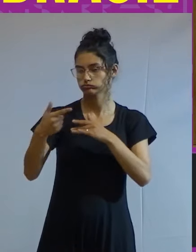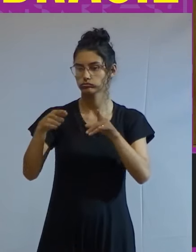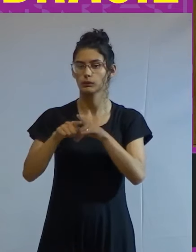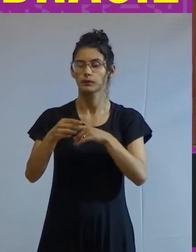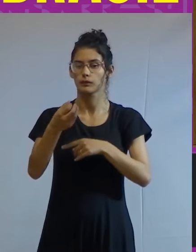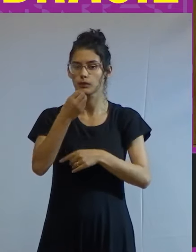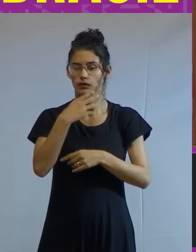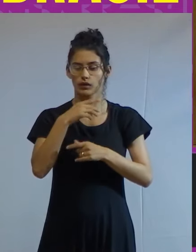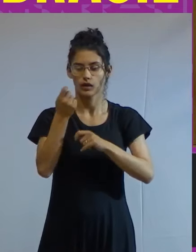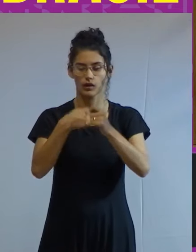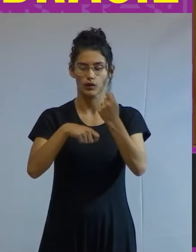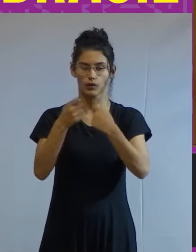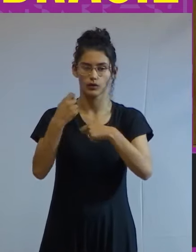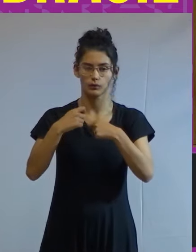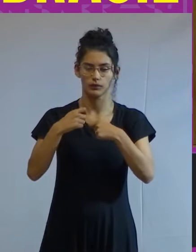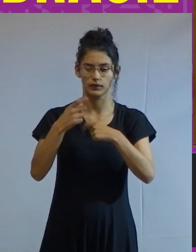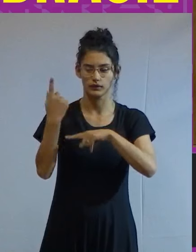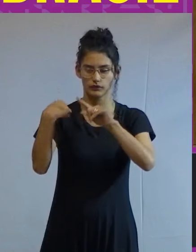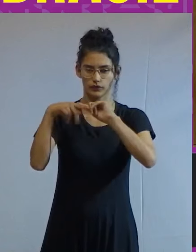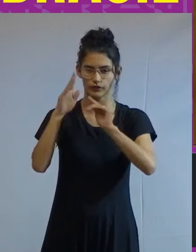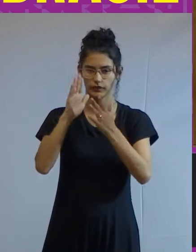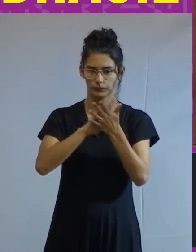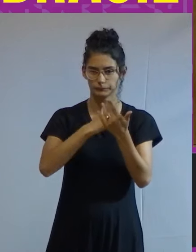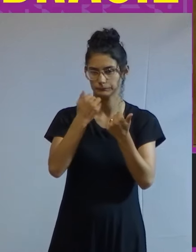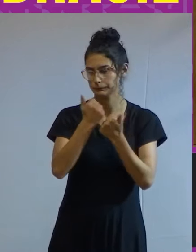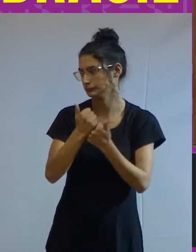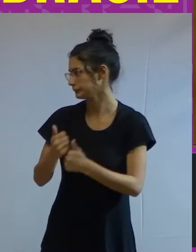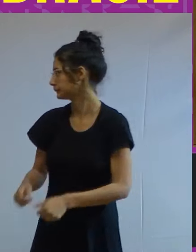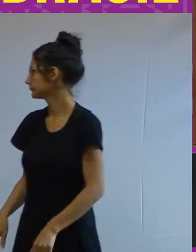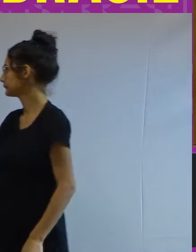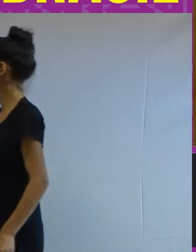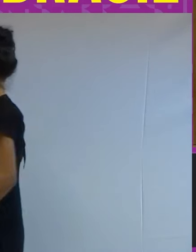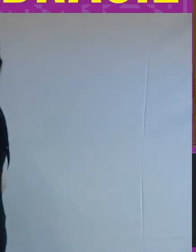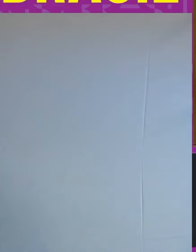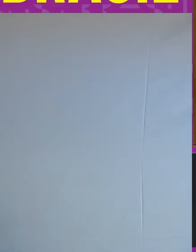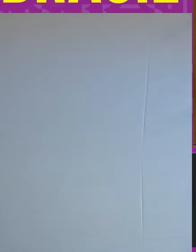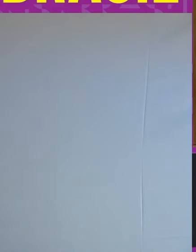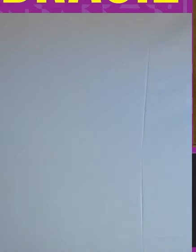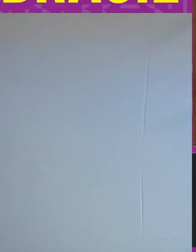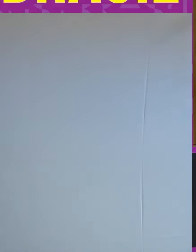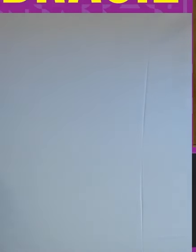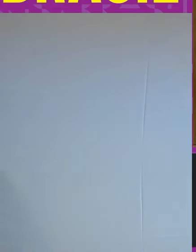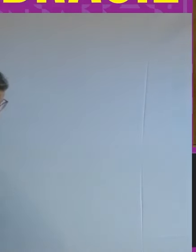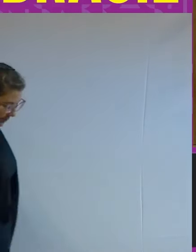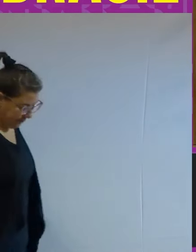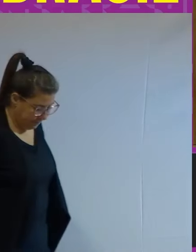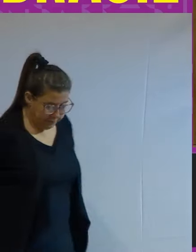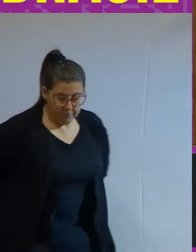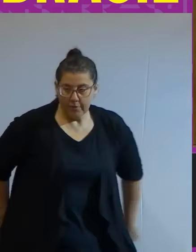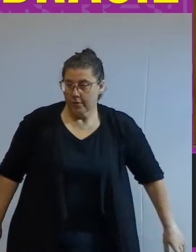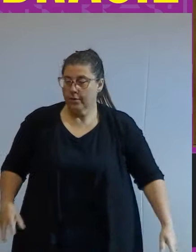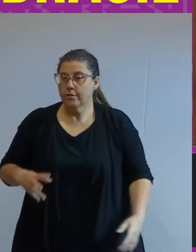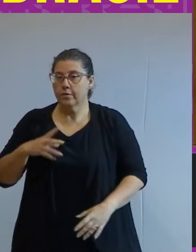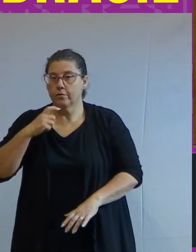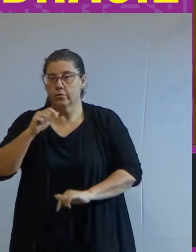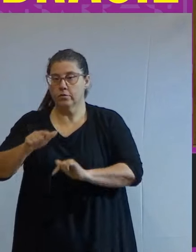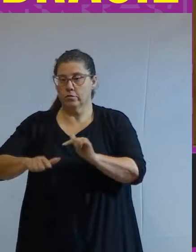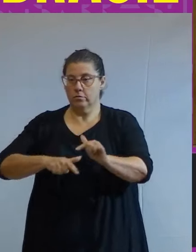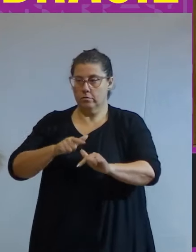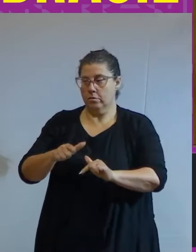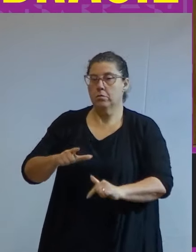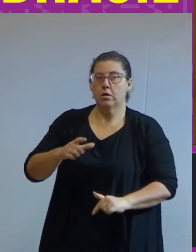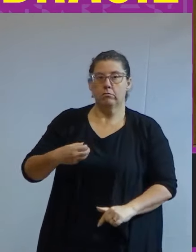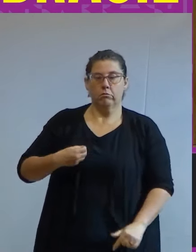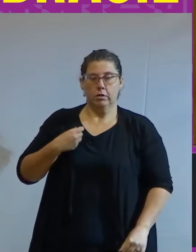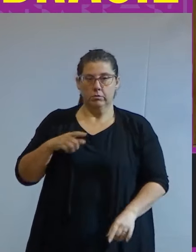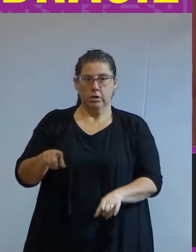beneficiando as economias desenvolvidas. Em outras palavras, a abundância de força de trabalho que sempre existiu